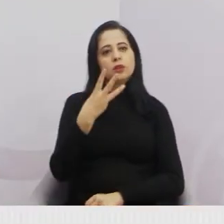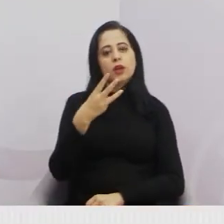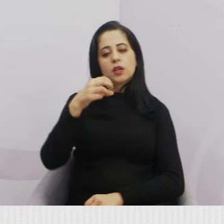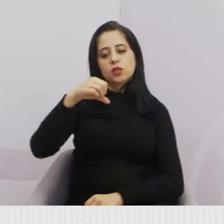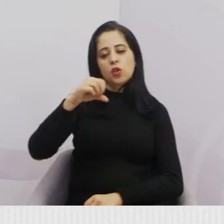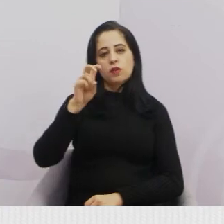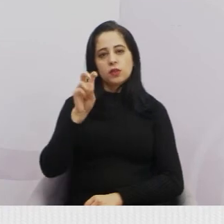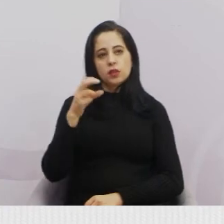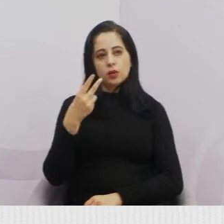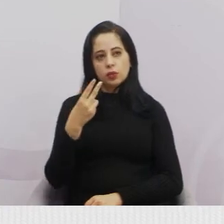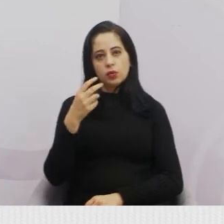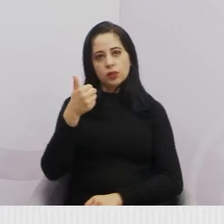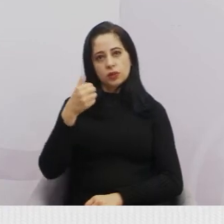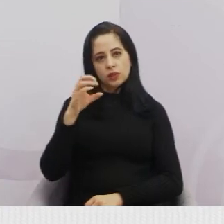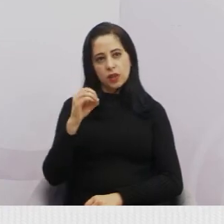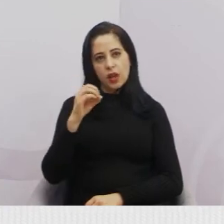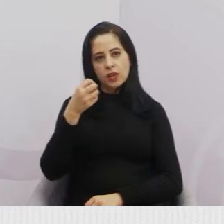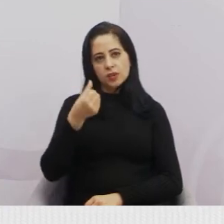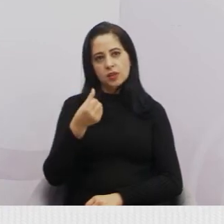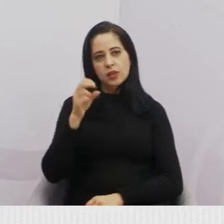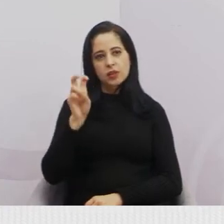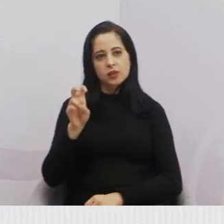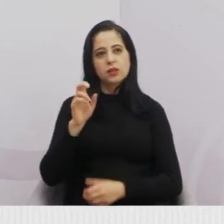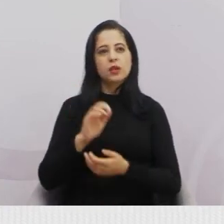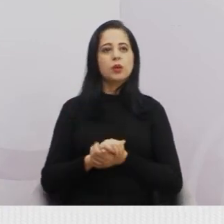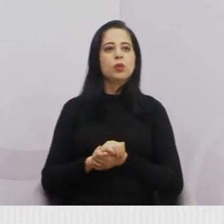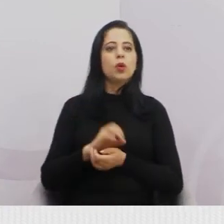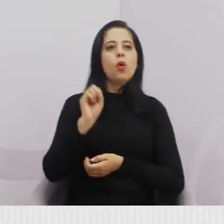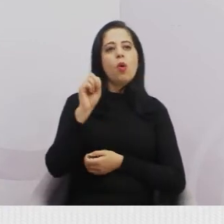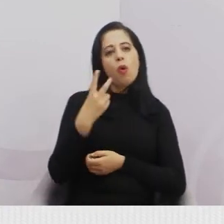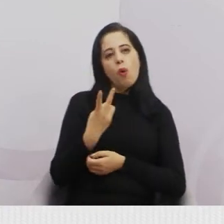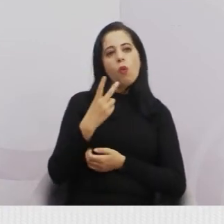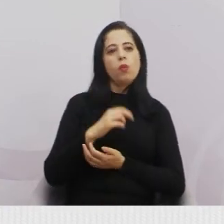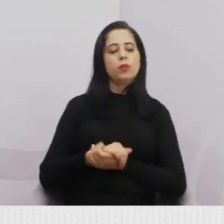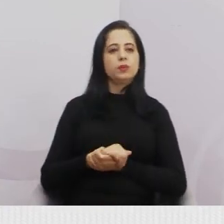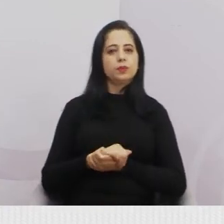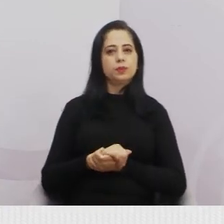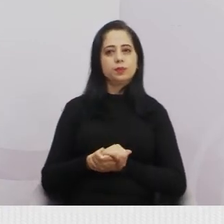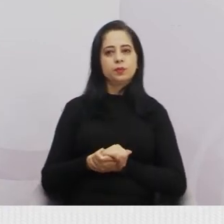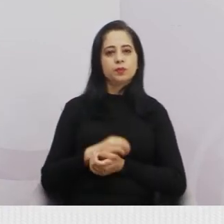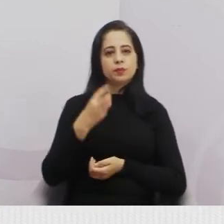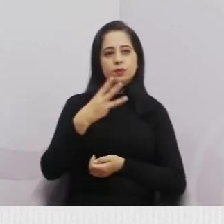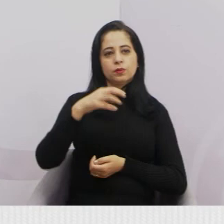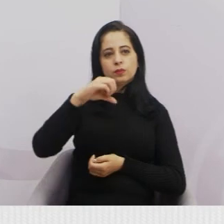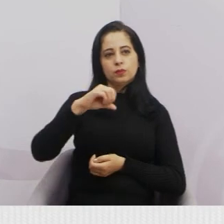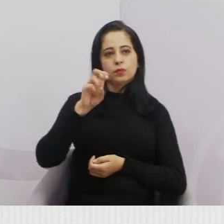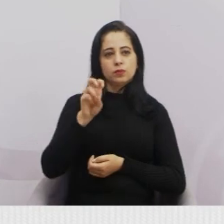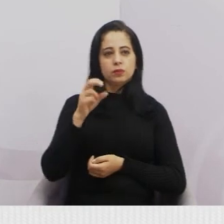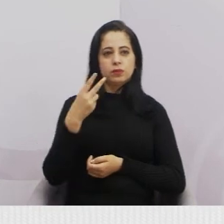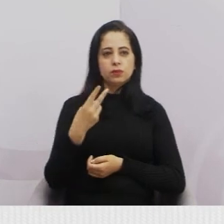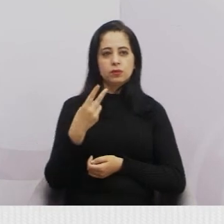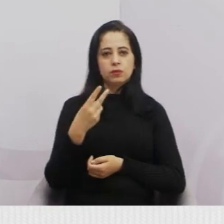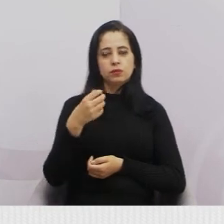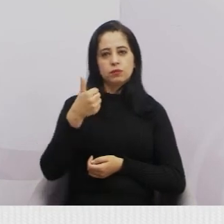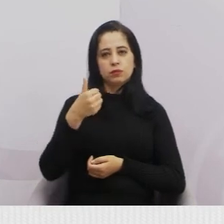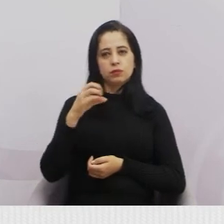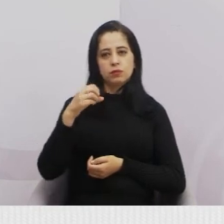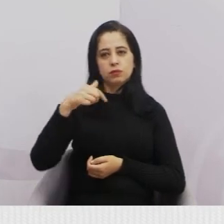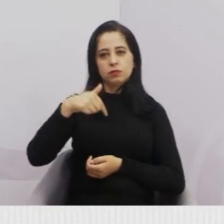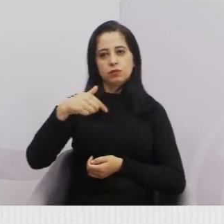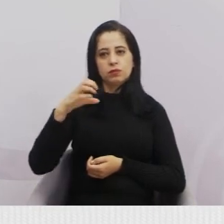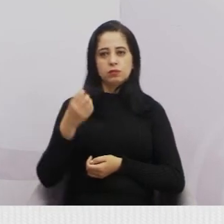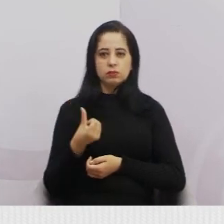-1065 ou 3952-1076